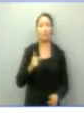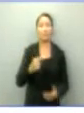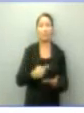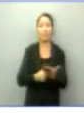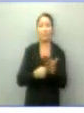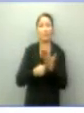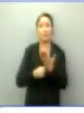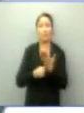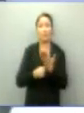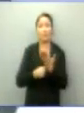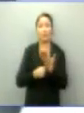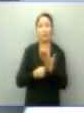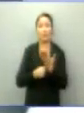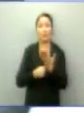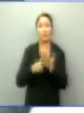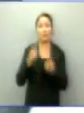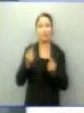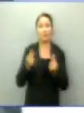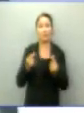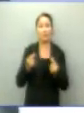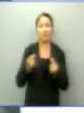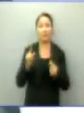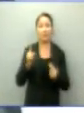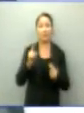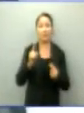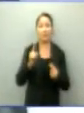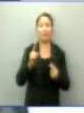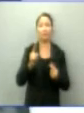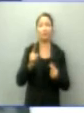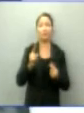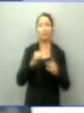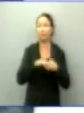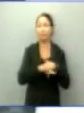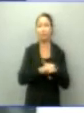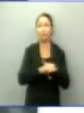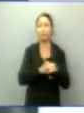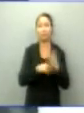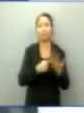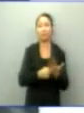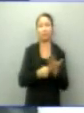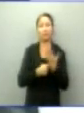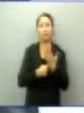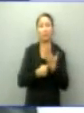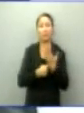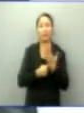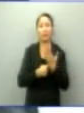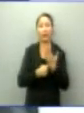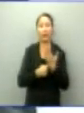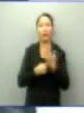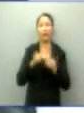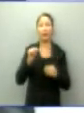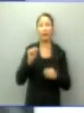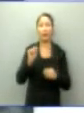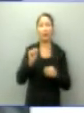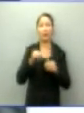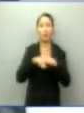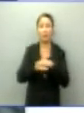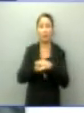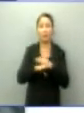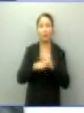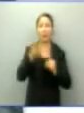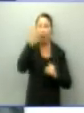governador Silvão Barbosa, que eu não escondo. Quem esconde apoio são determinados candidatos que têm vínculos com políticos do passado, envolvidos em